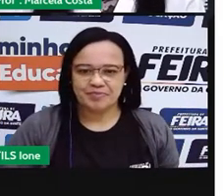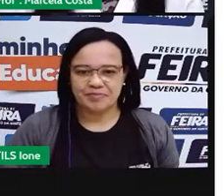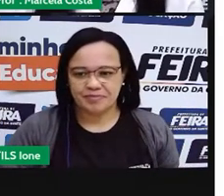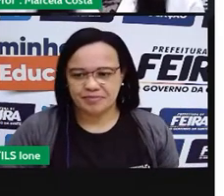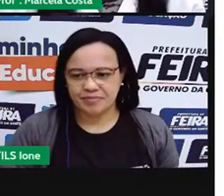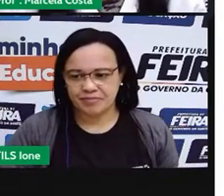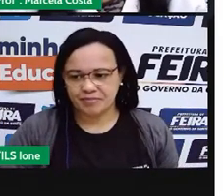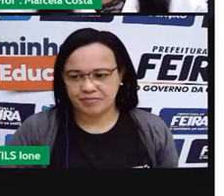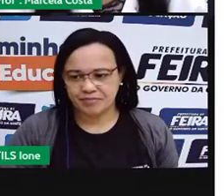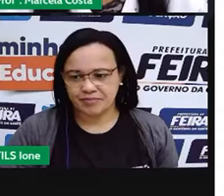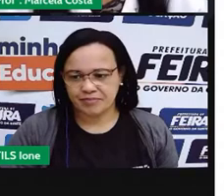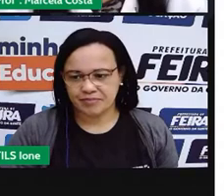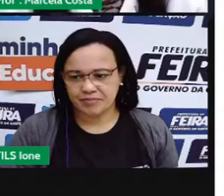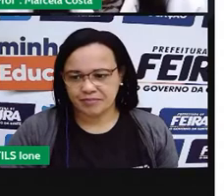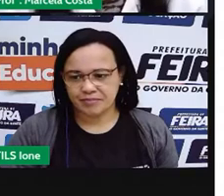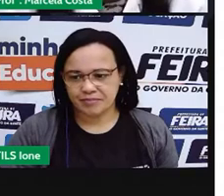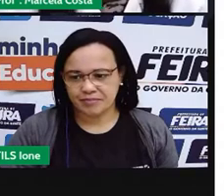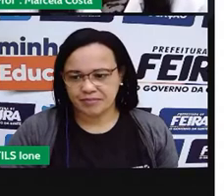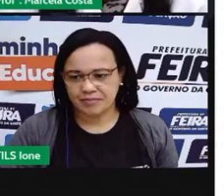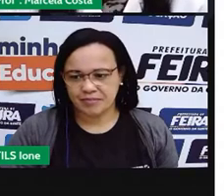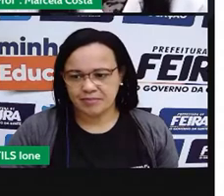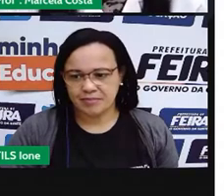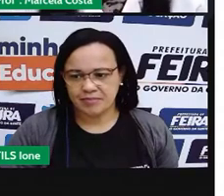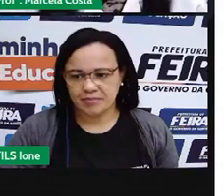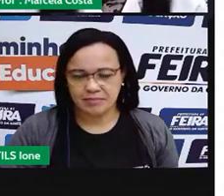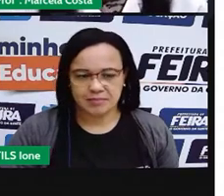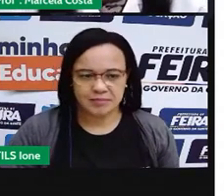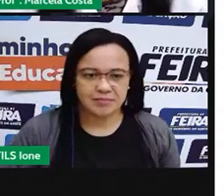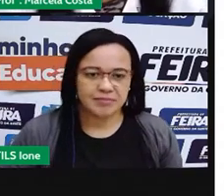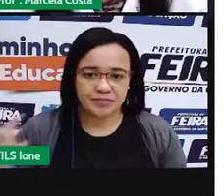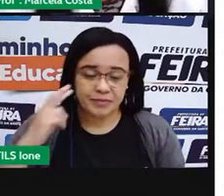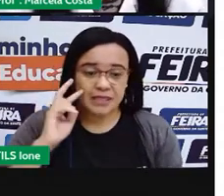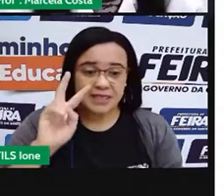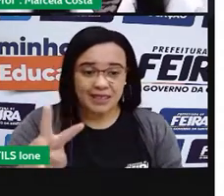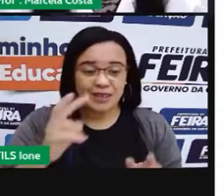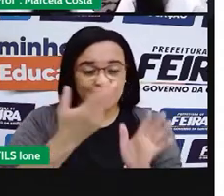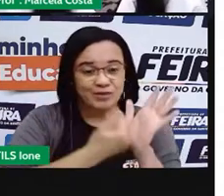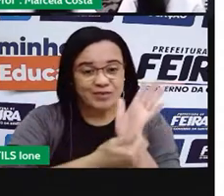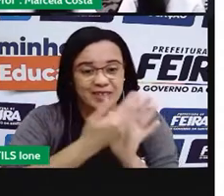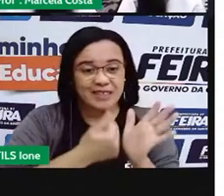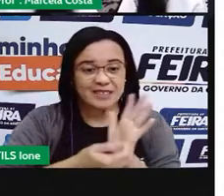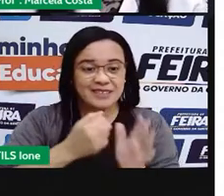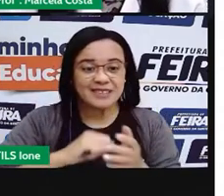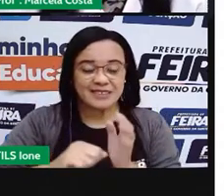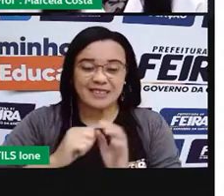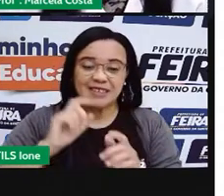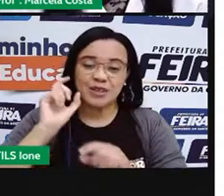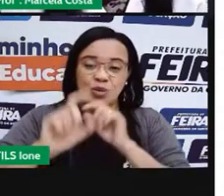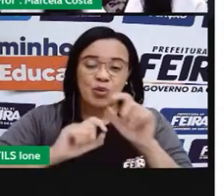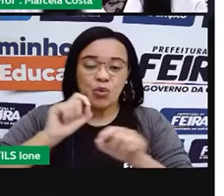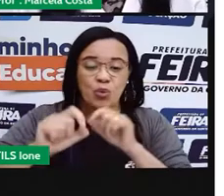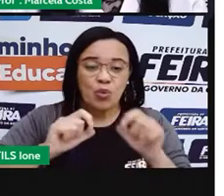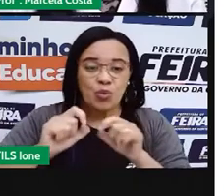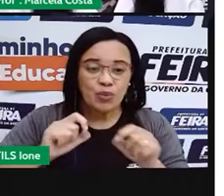Quero mostrar para vocês essa charge, né? Uma imagem aí que traz algumas